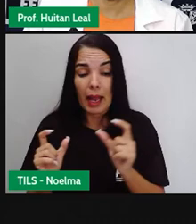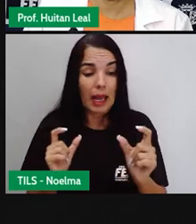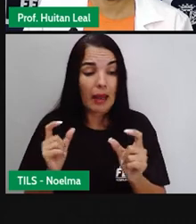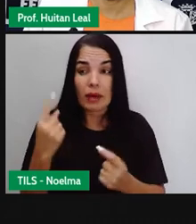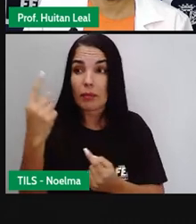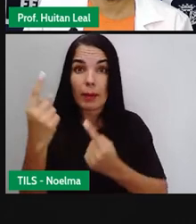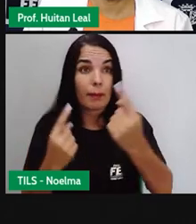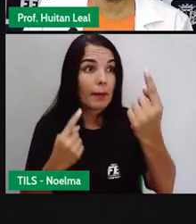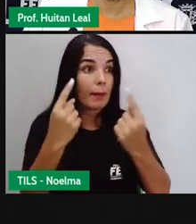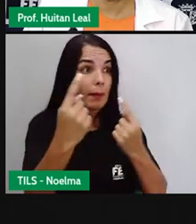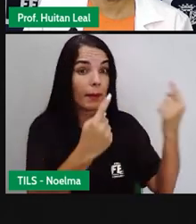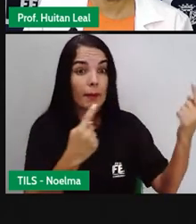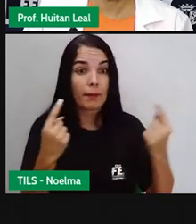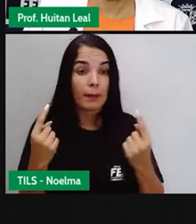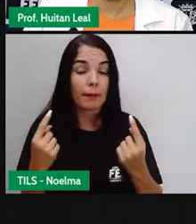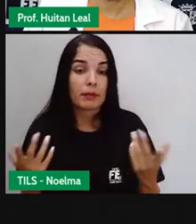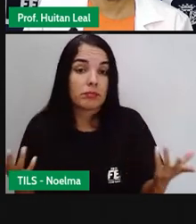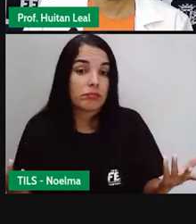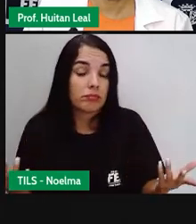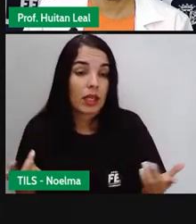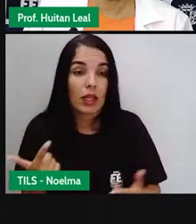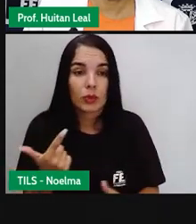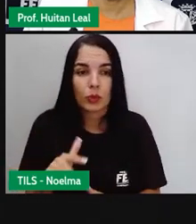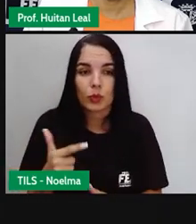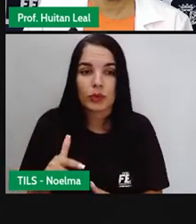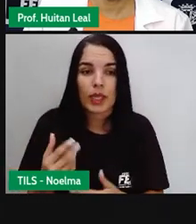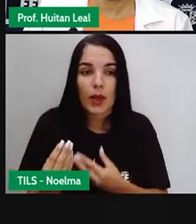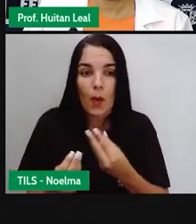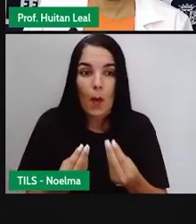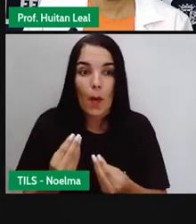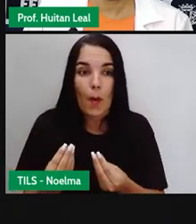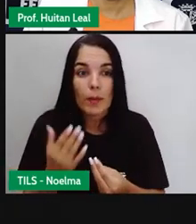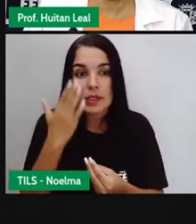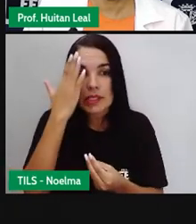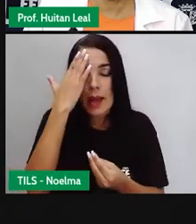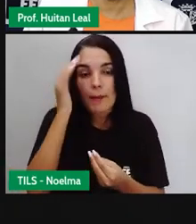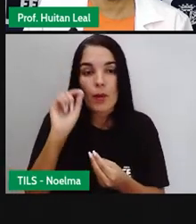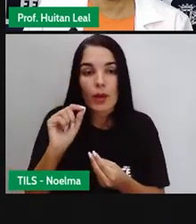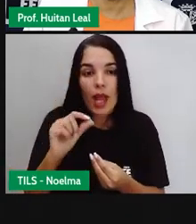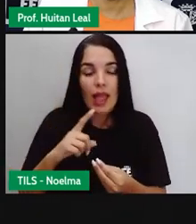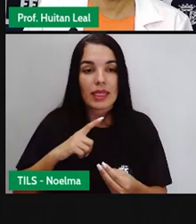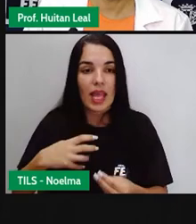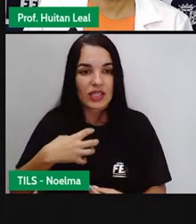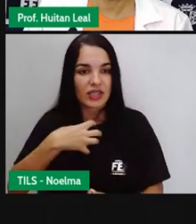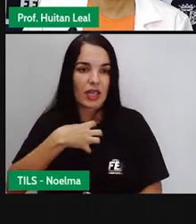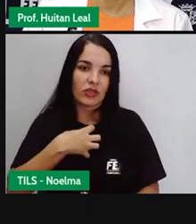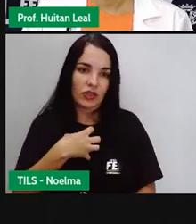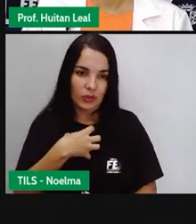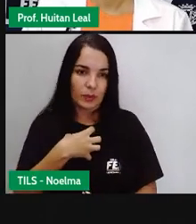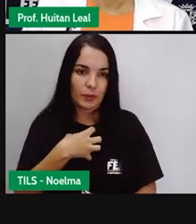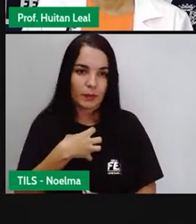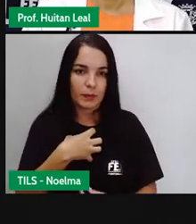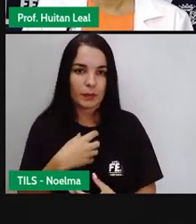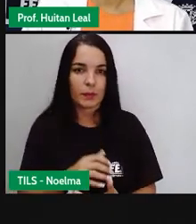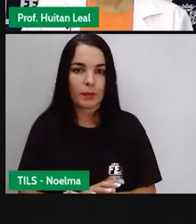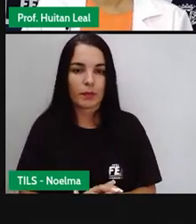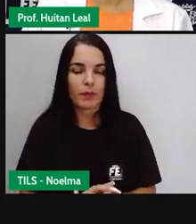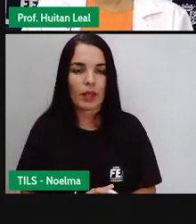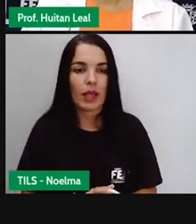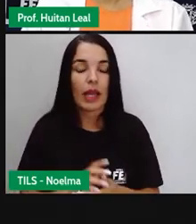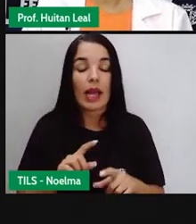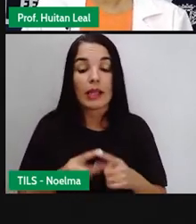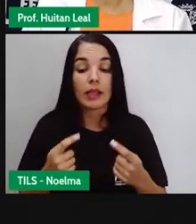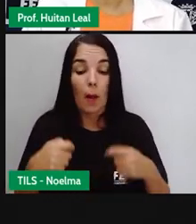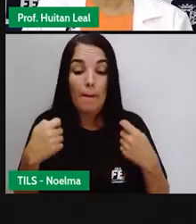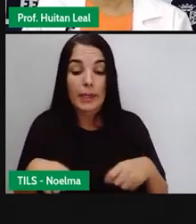frase. Vai depender da circunstância em que ela foi produzida. Para que seja